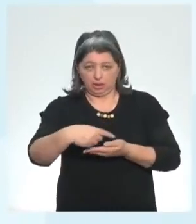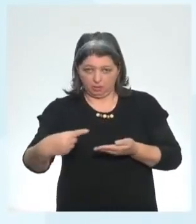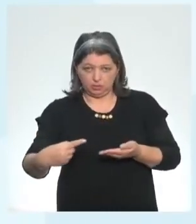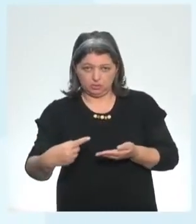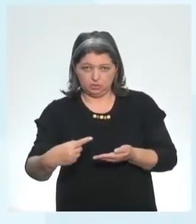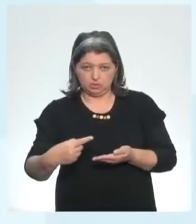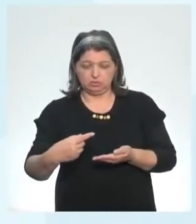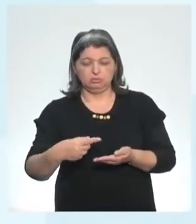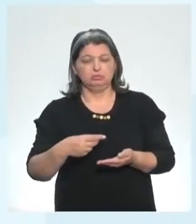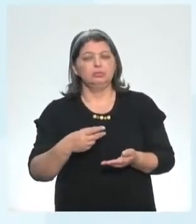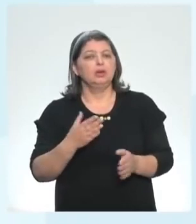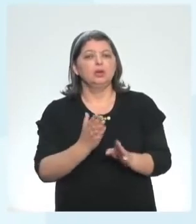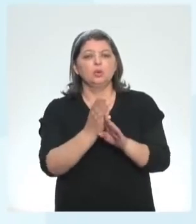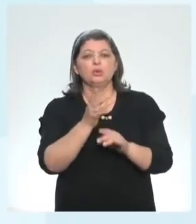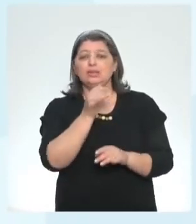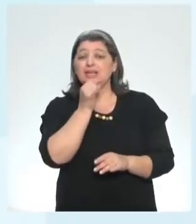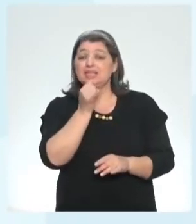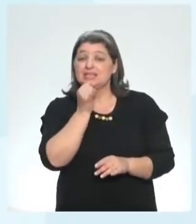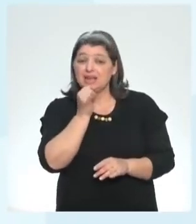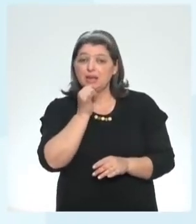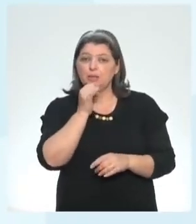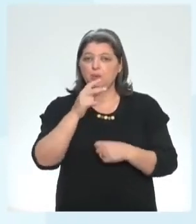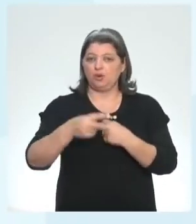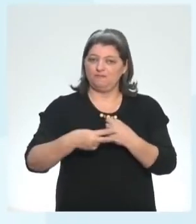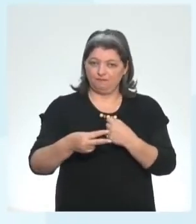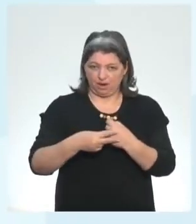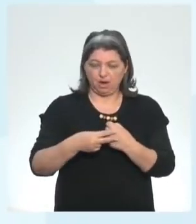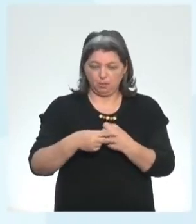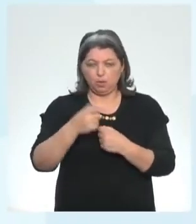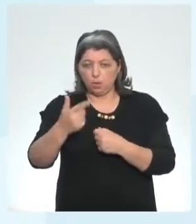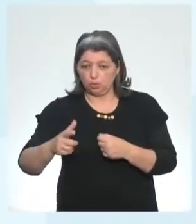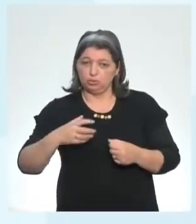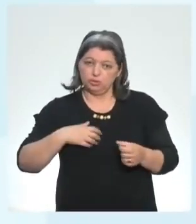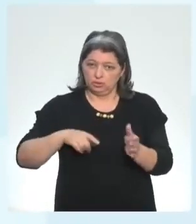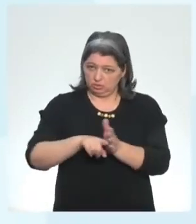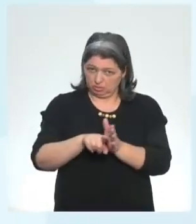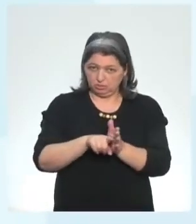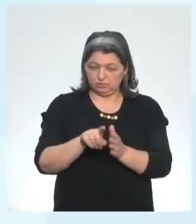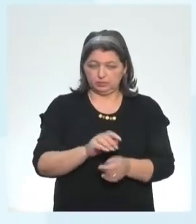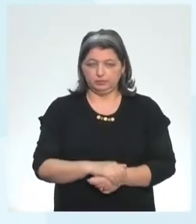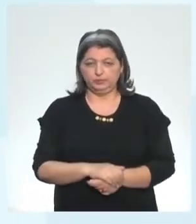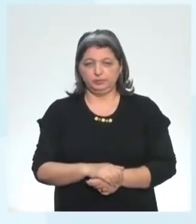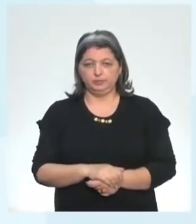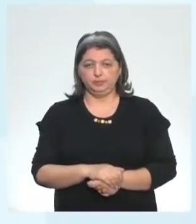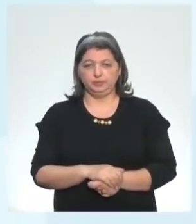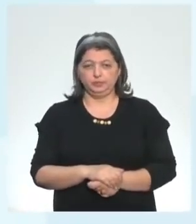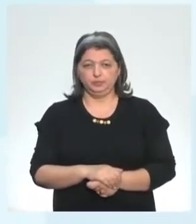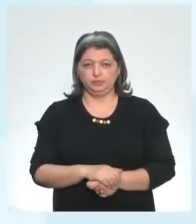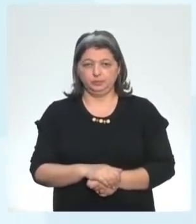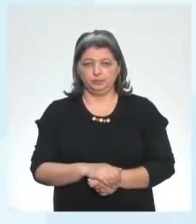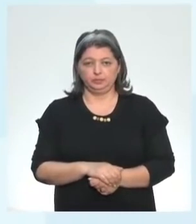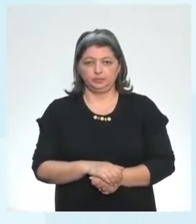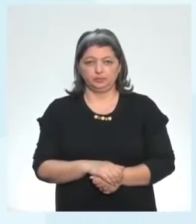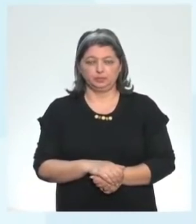exemplos desses tempos verbais que nós trabalhamos. É uma outra forma de pesquisar e trabalhar. Não se esqueçam aí de enjoy your vacation, né?